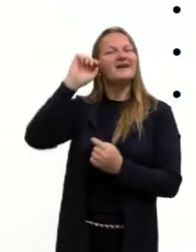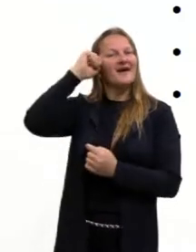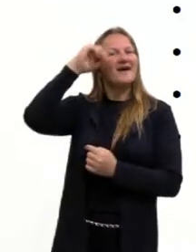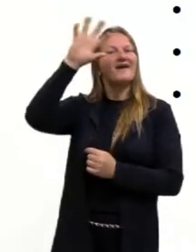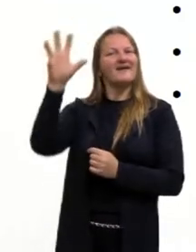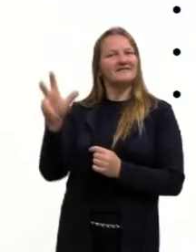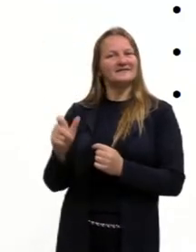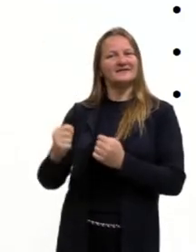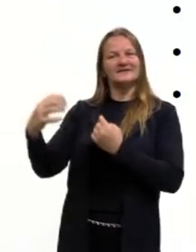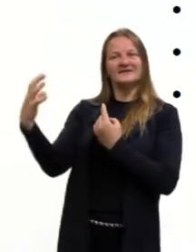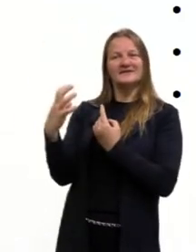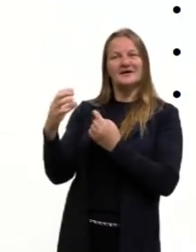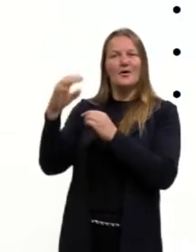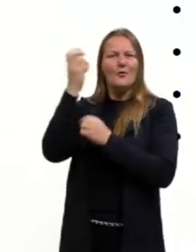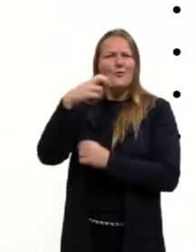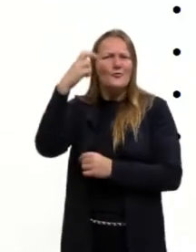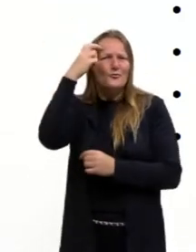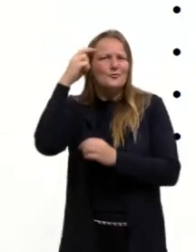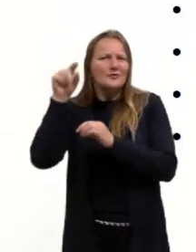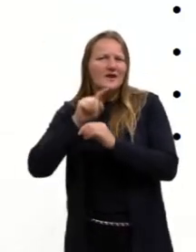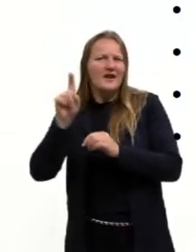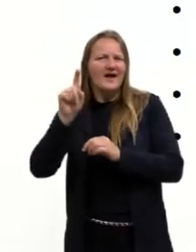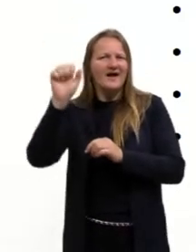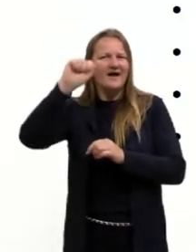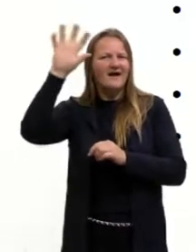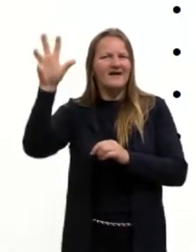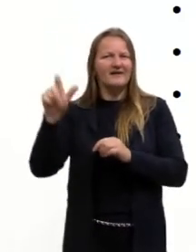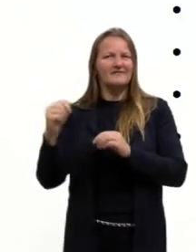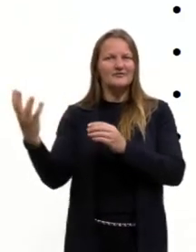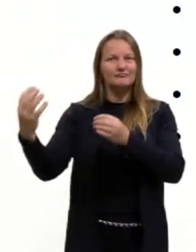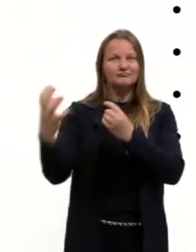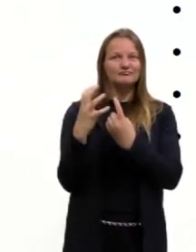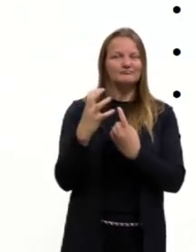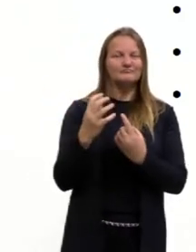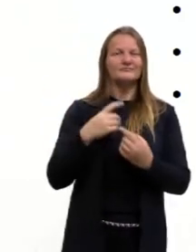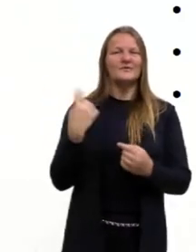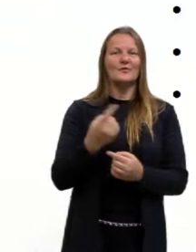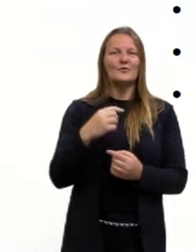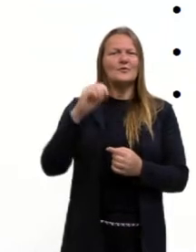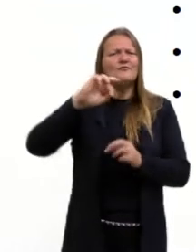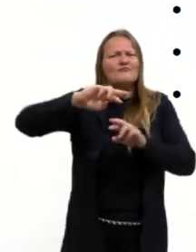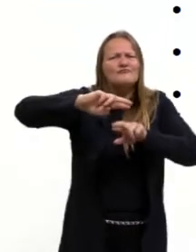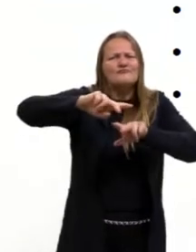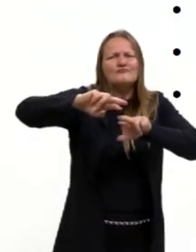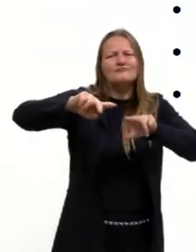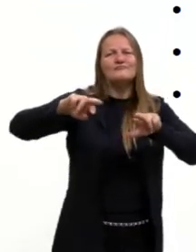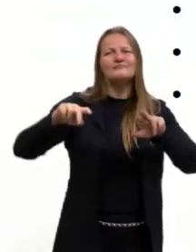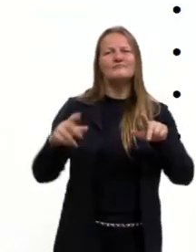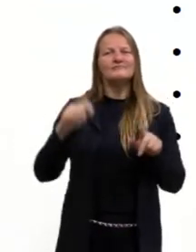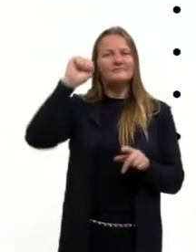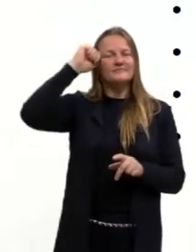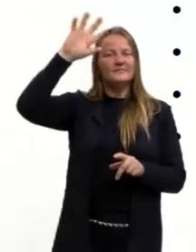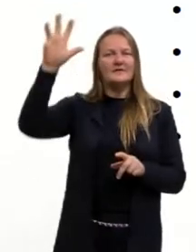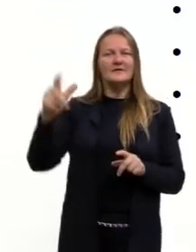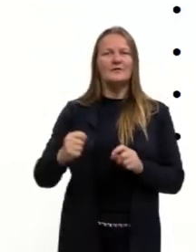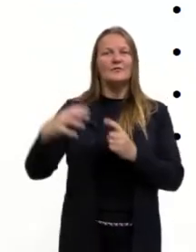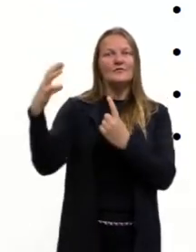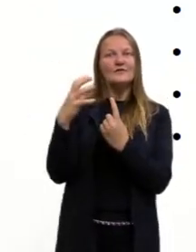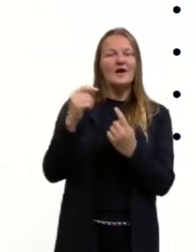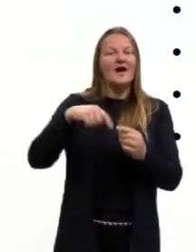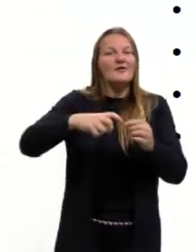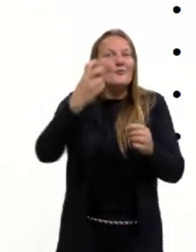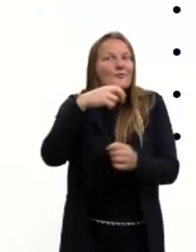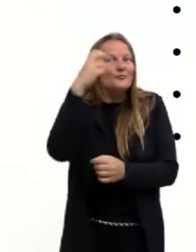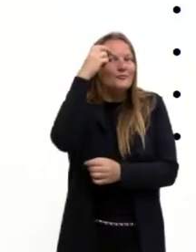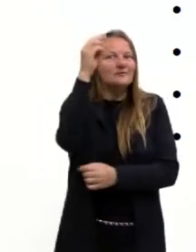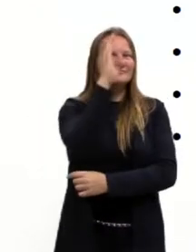africana. E a gente sabe que as diferentes culturas africanas influenciaram muito a cultura